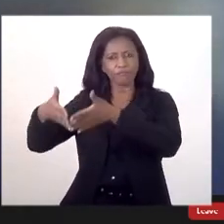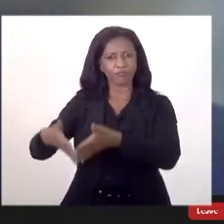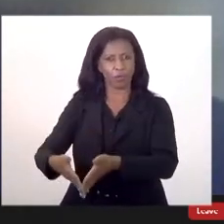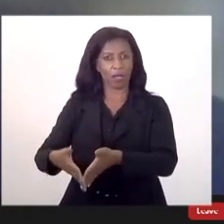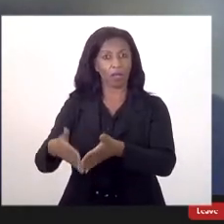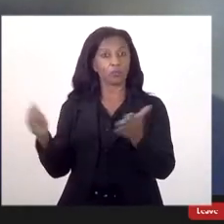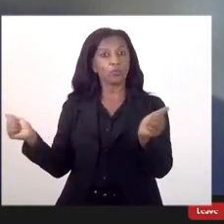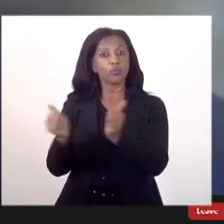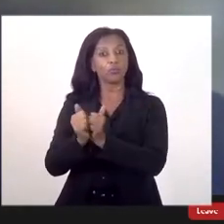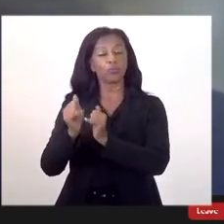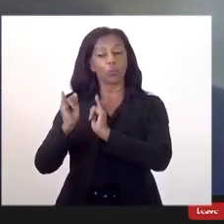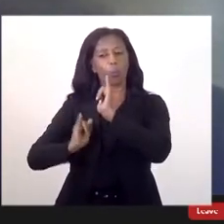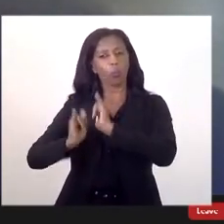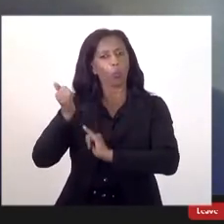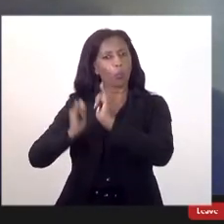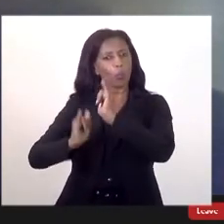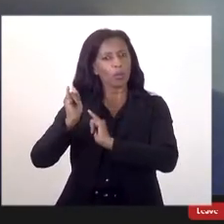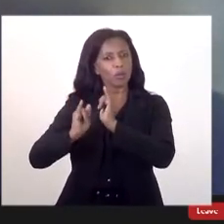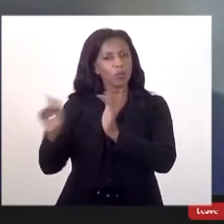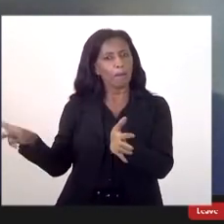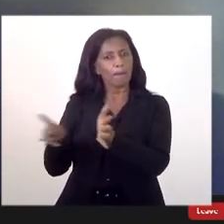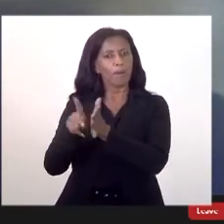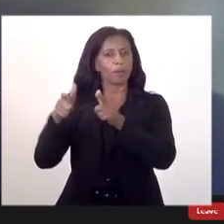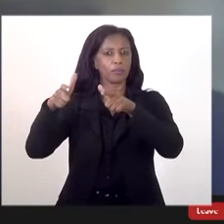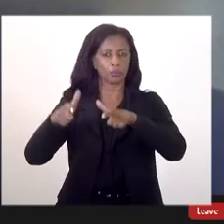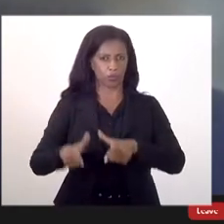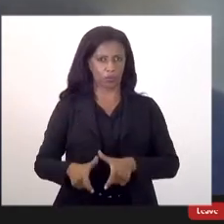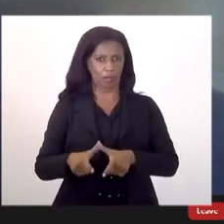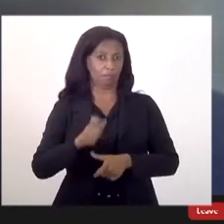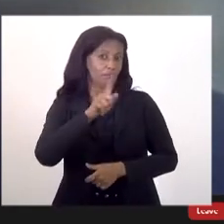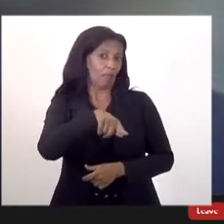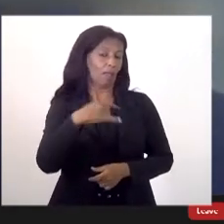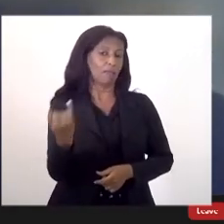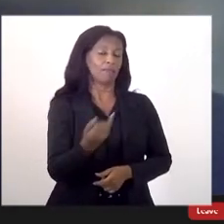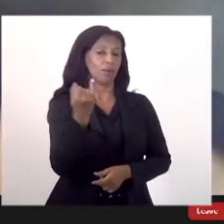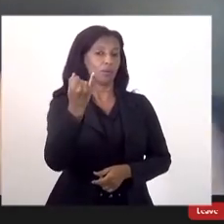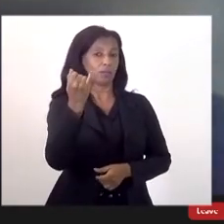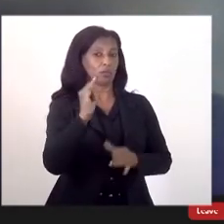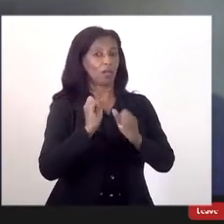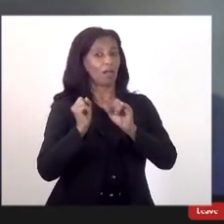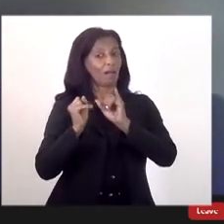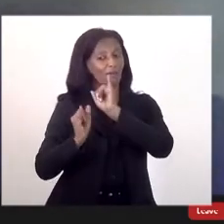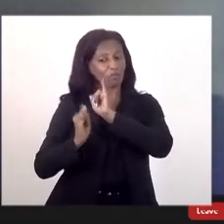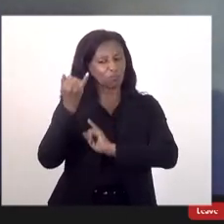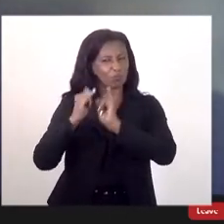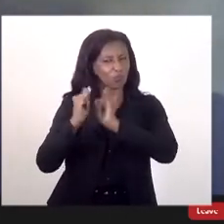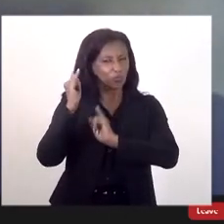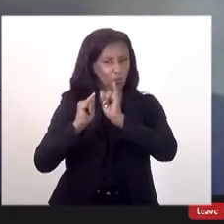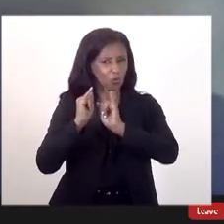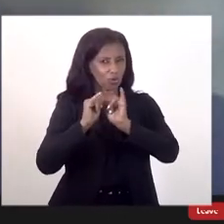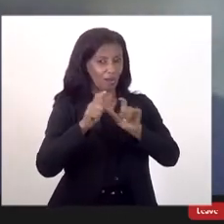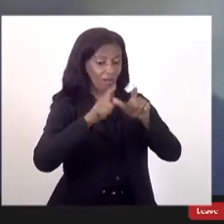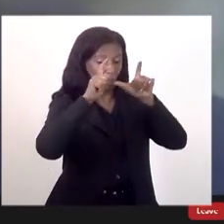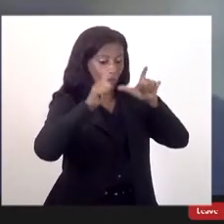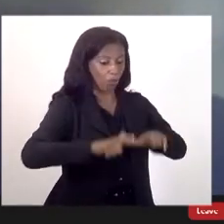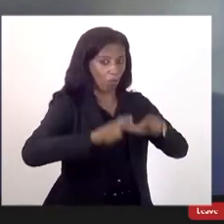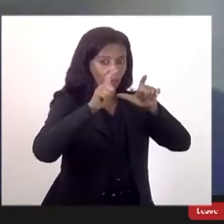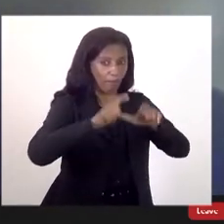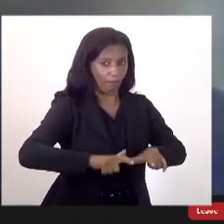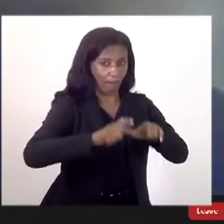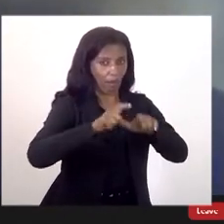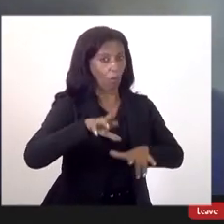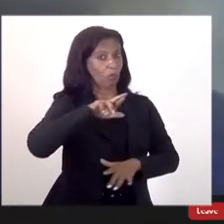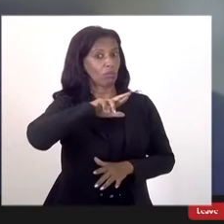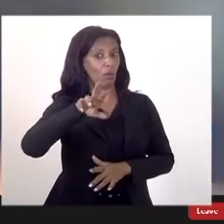indústrias locais, como foi bem dito. Então, isso é muito importante. A indústria local de Santa Catarina é local, então, ela não é uma estatal que tem questões